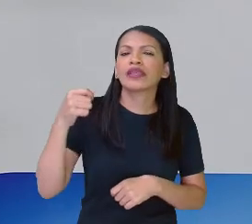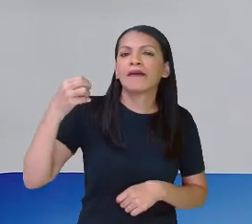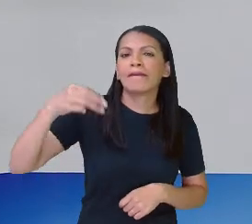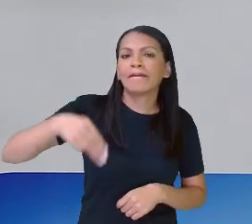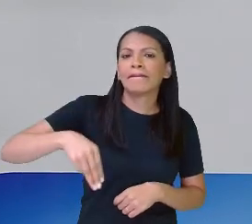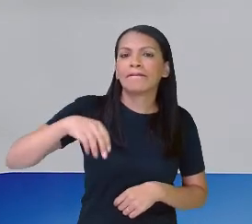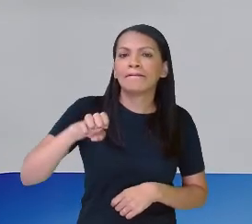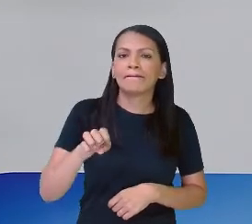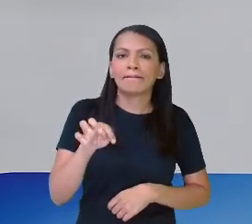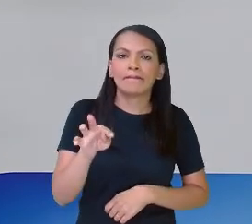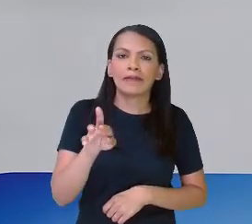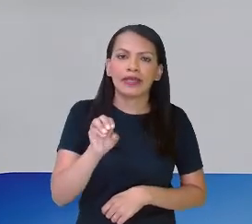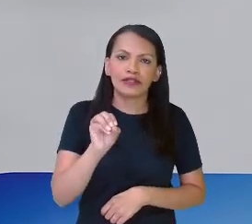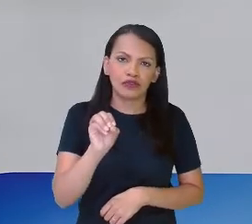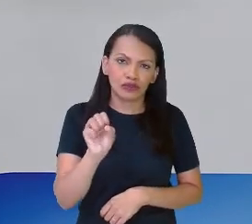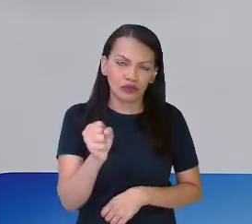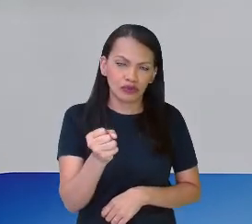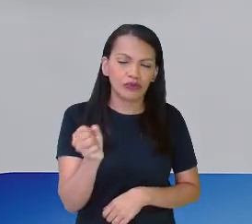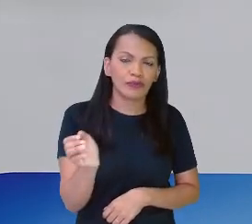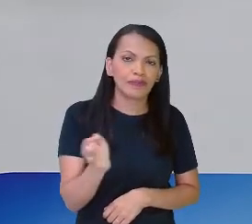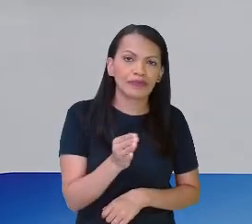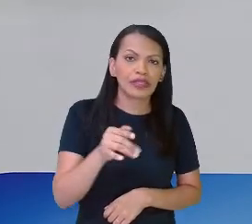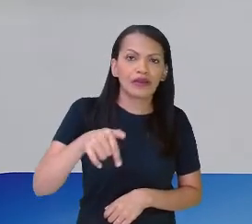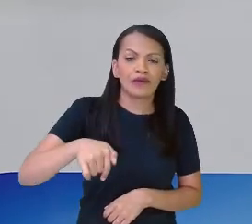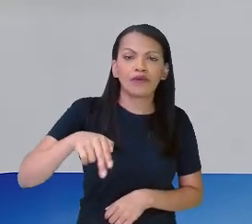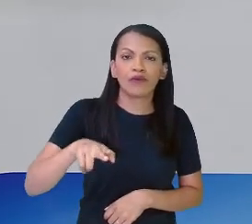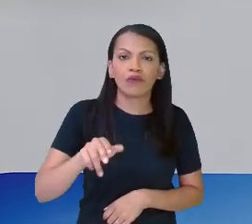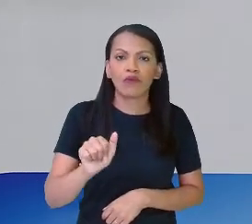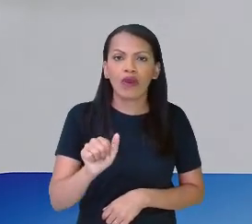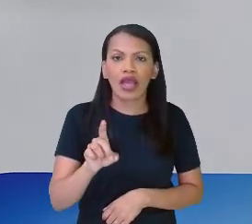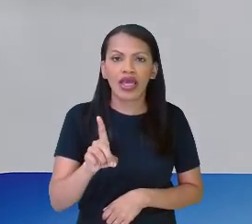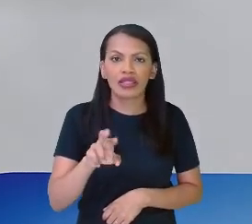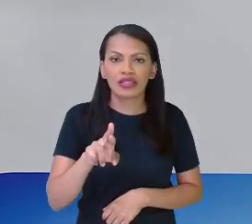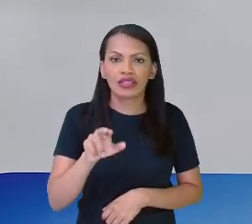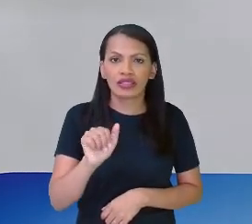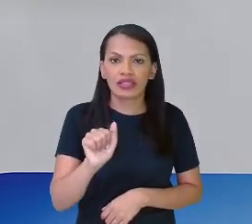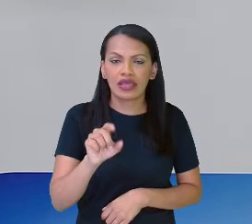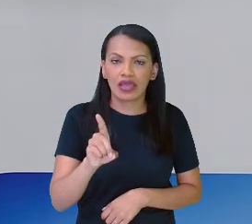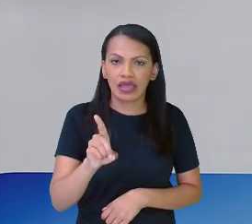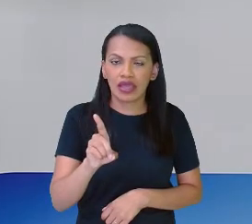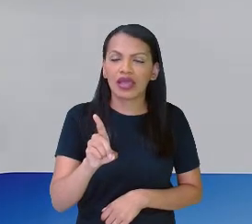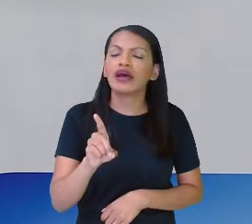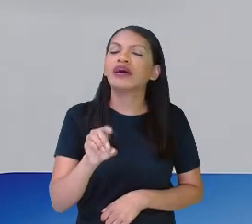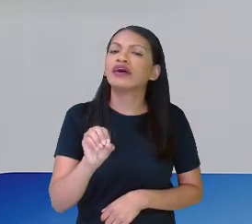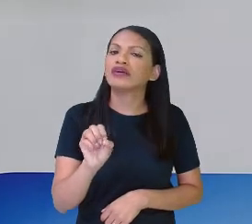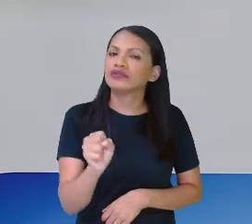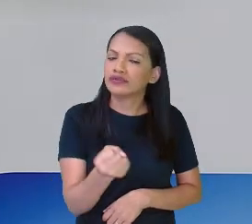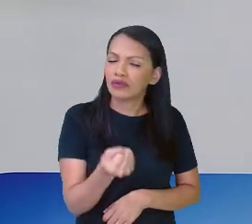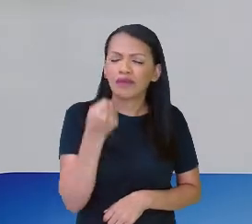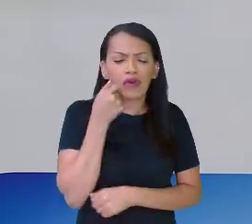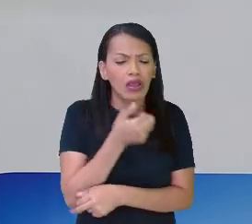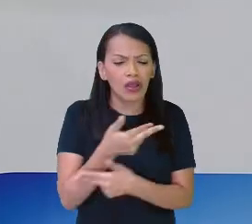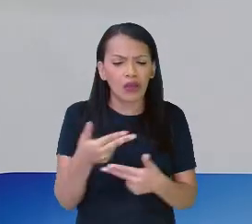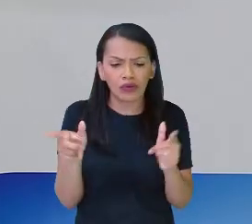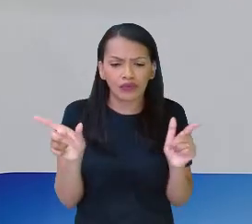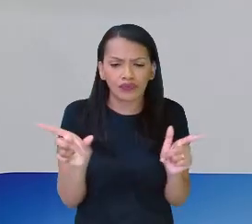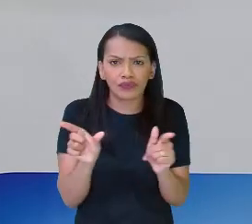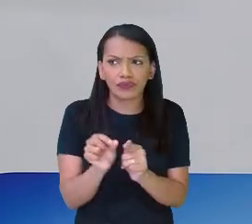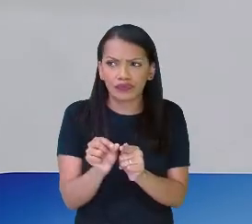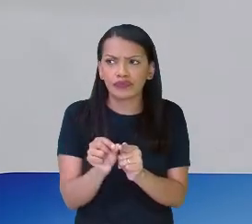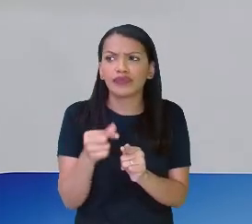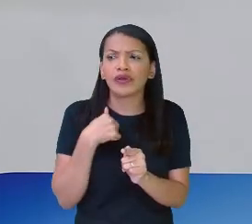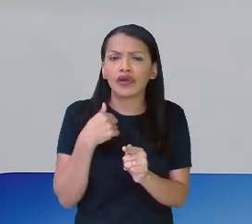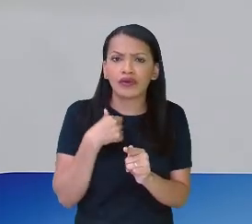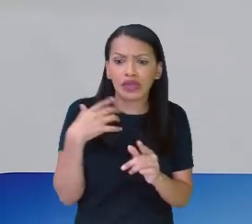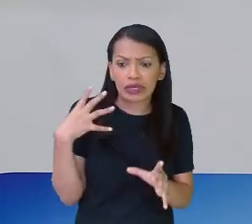tá certo? Metros quadrados. Compreendido? Então, metros quadrados. Se uma coisa for pequena, como essa aqui, eu